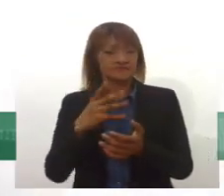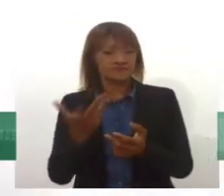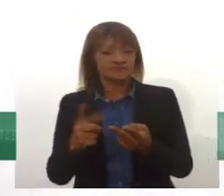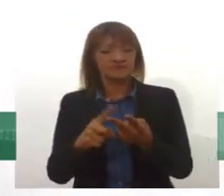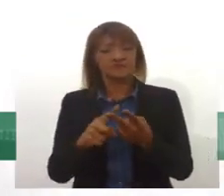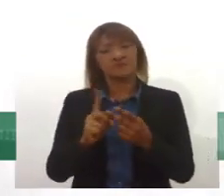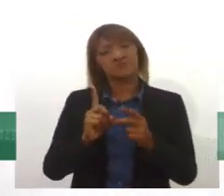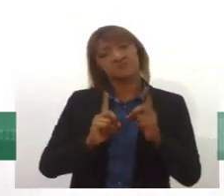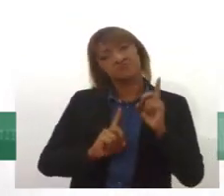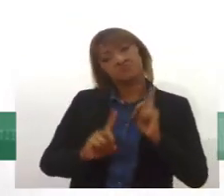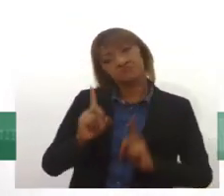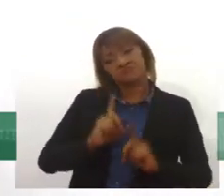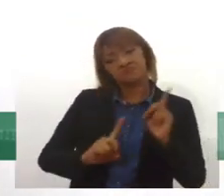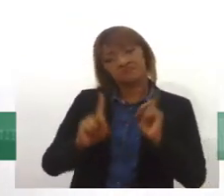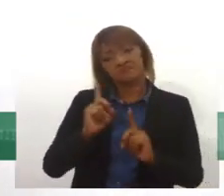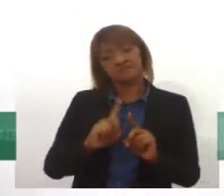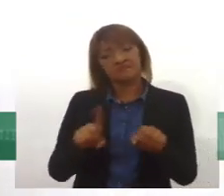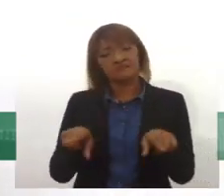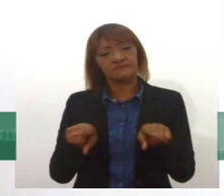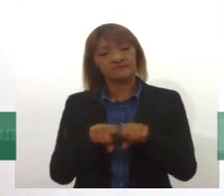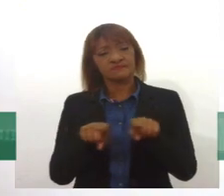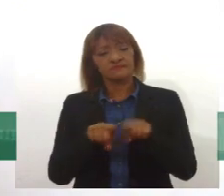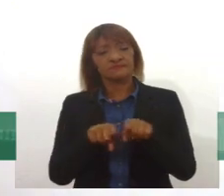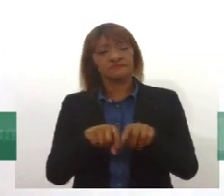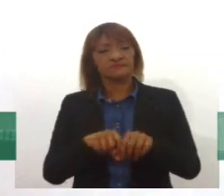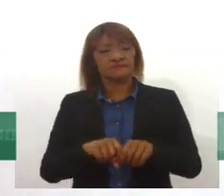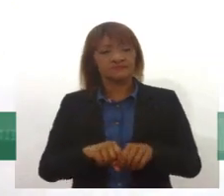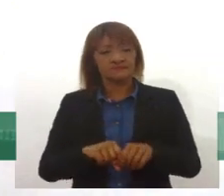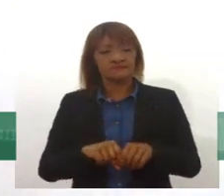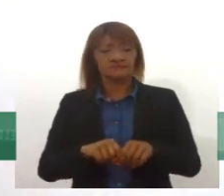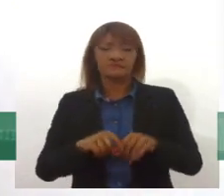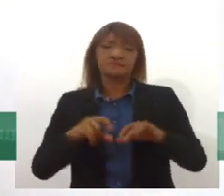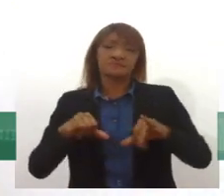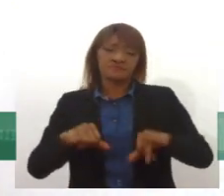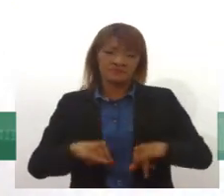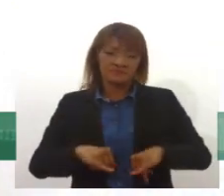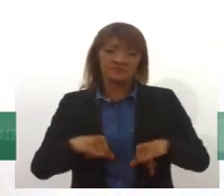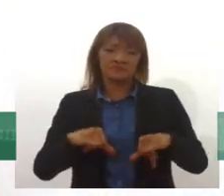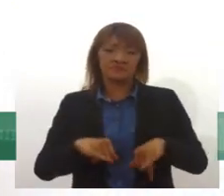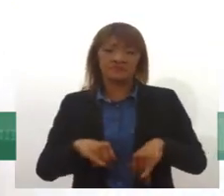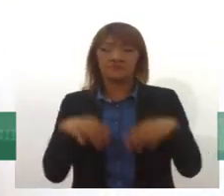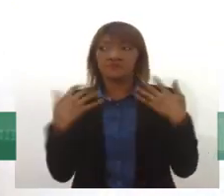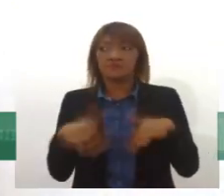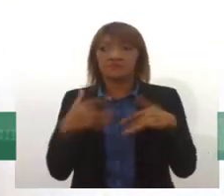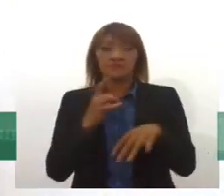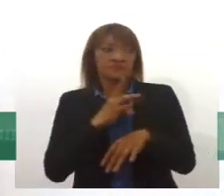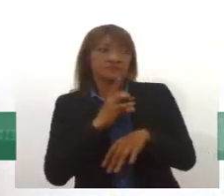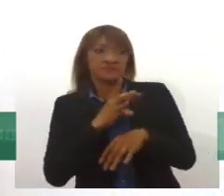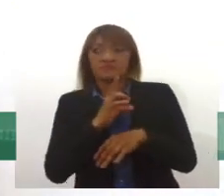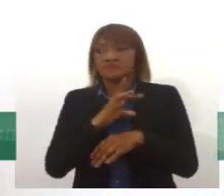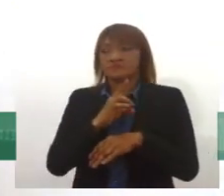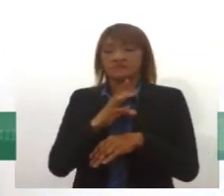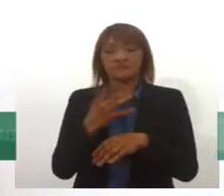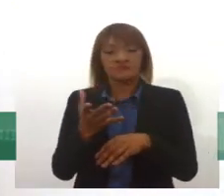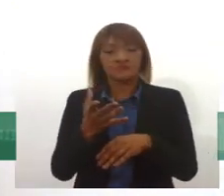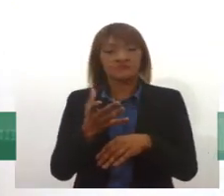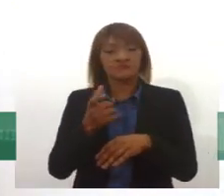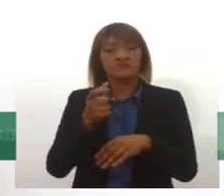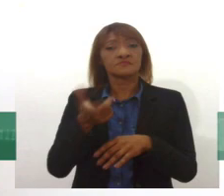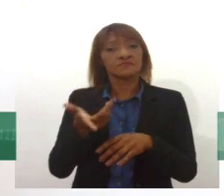depressivos, relatos de sofrimento, crises de pânico, como a gente viu um